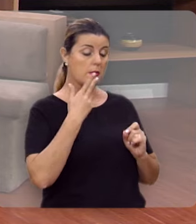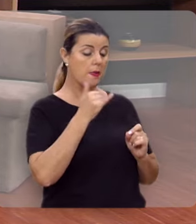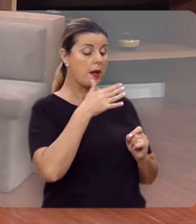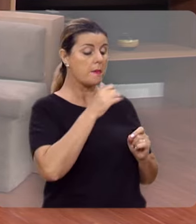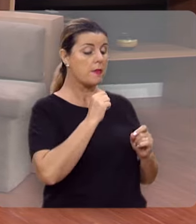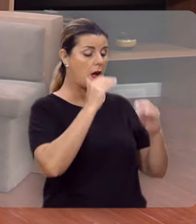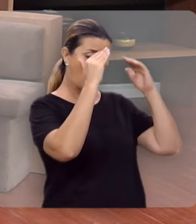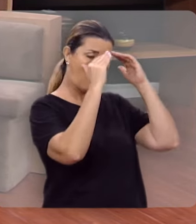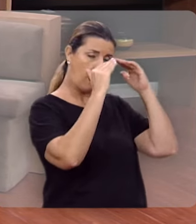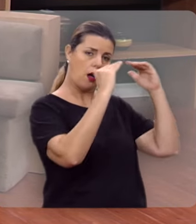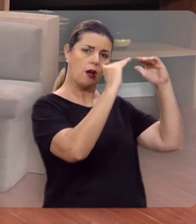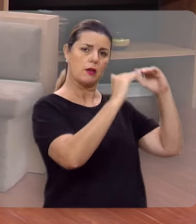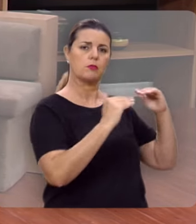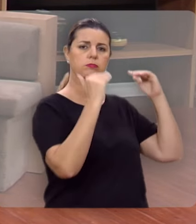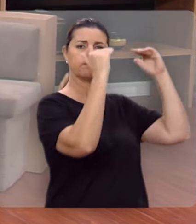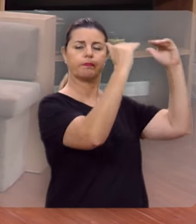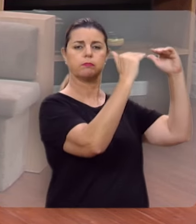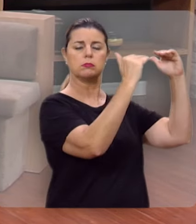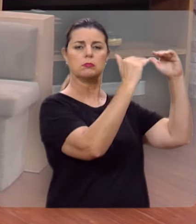dos filhos.